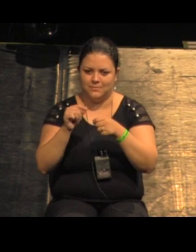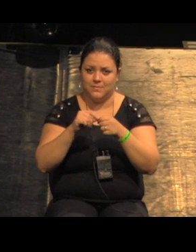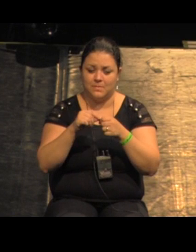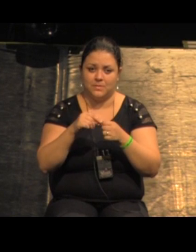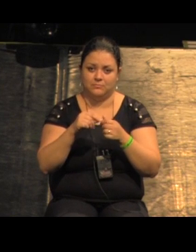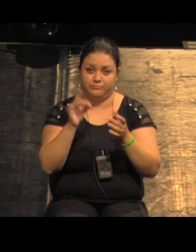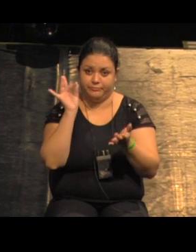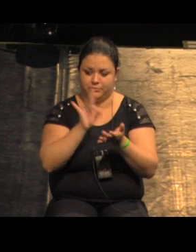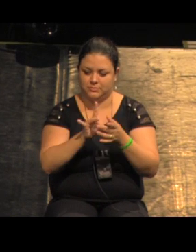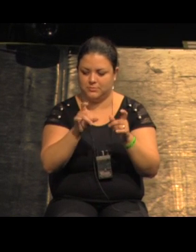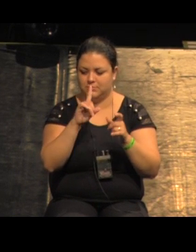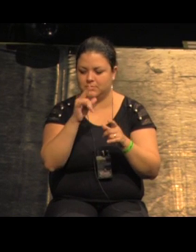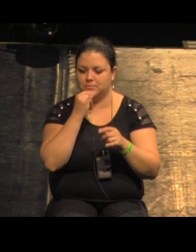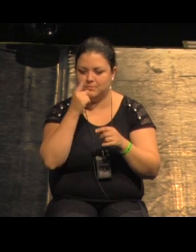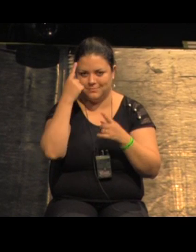existente